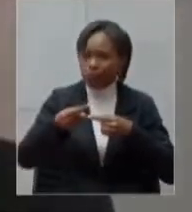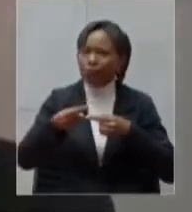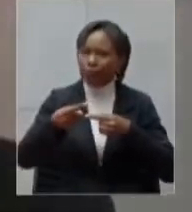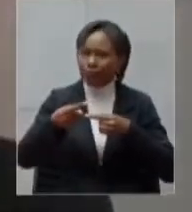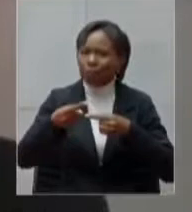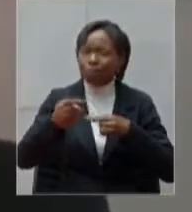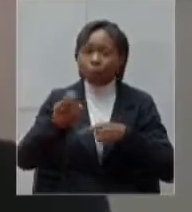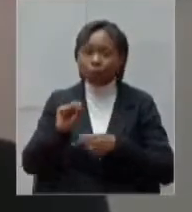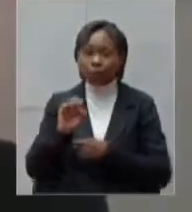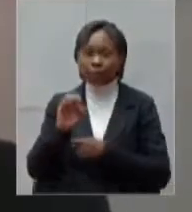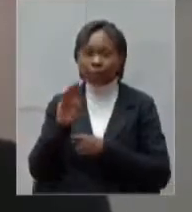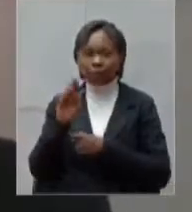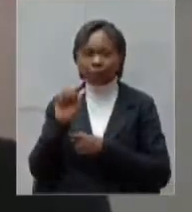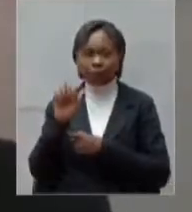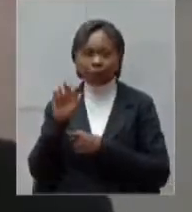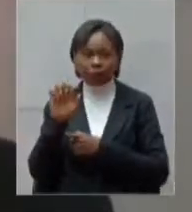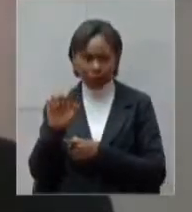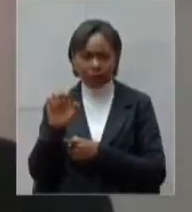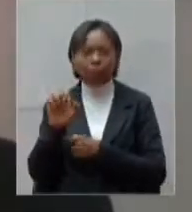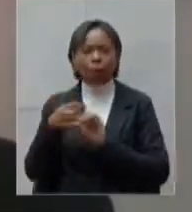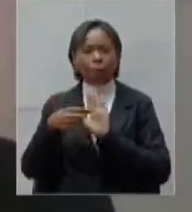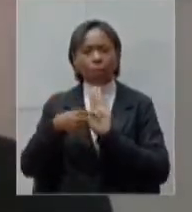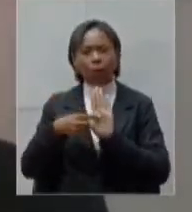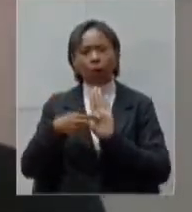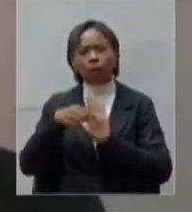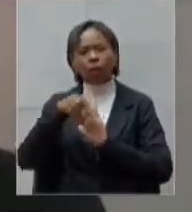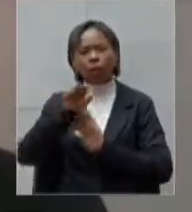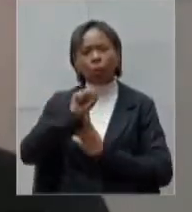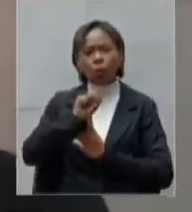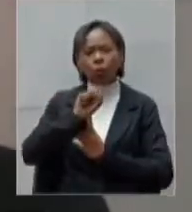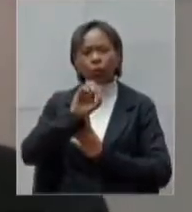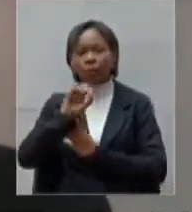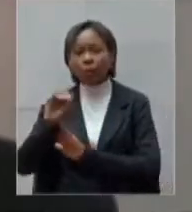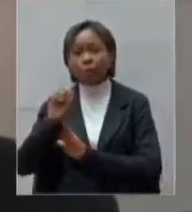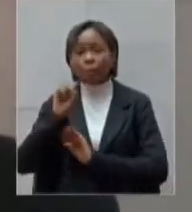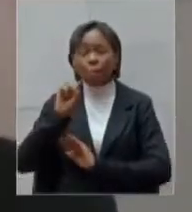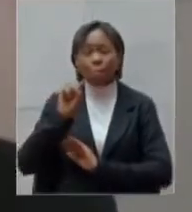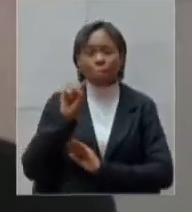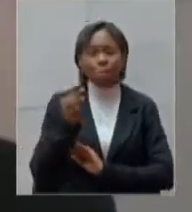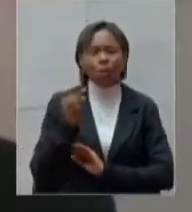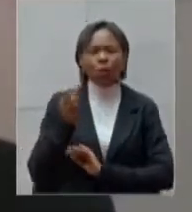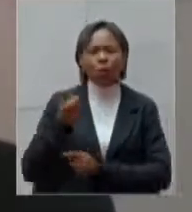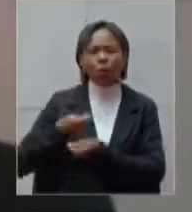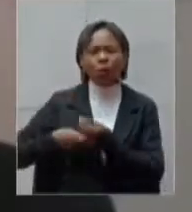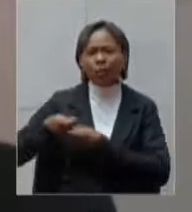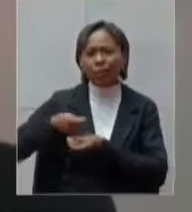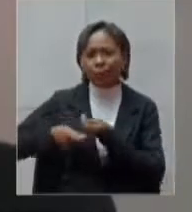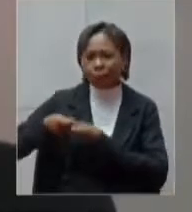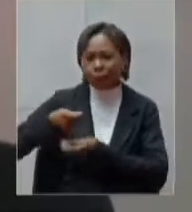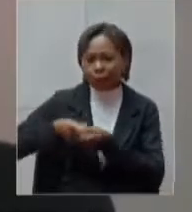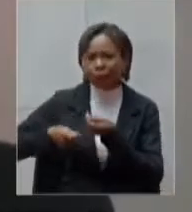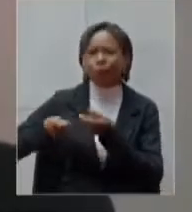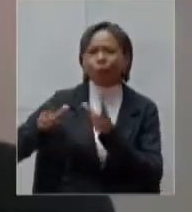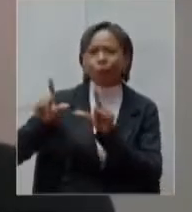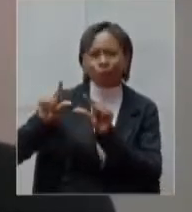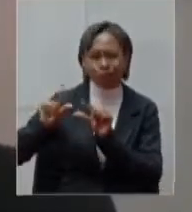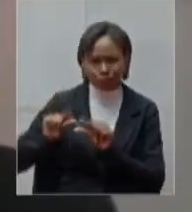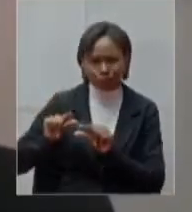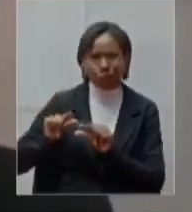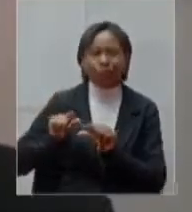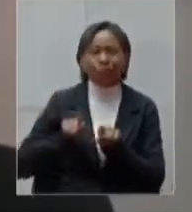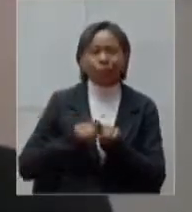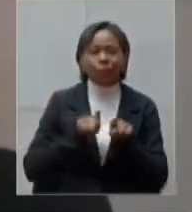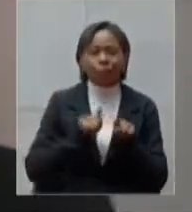são 800 mil negócios em Minas que vão arriar são 2 milhões de empregos que vão ser